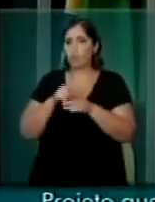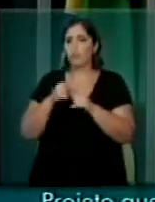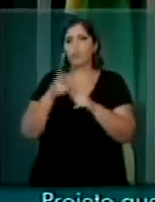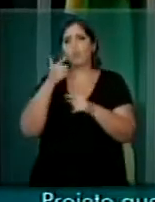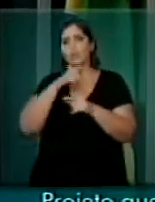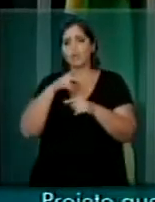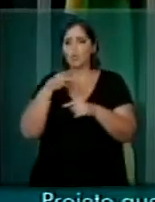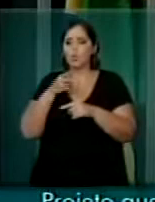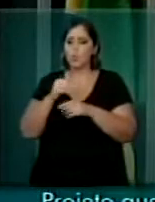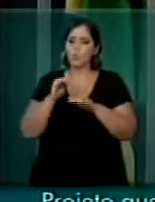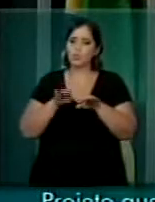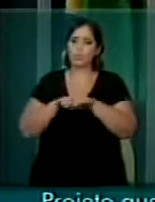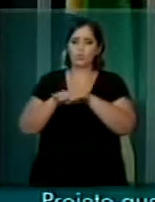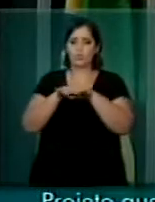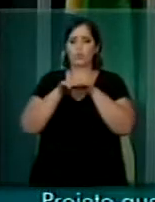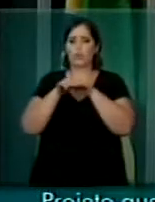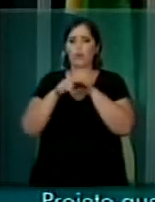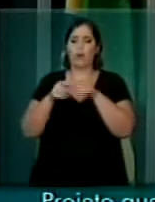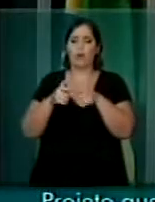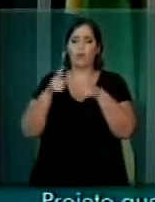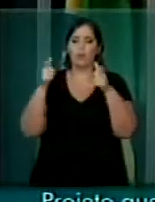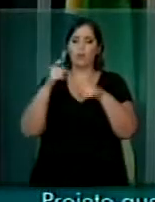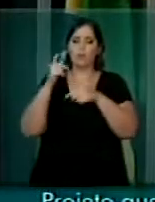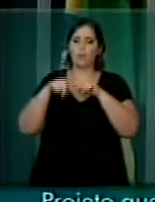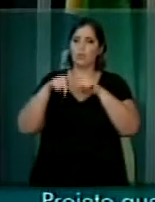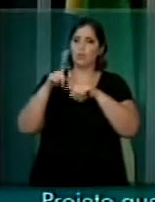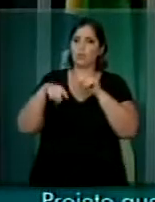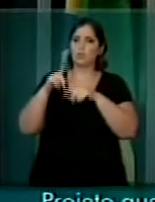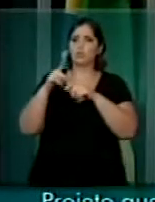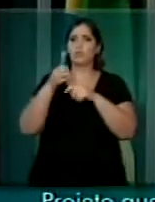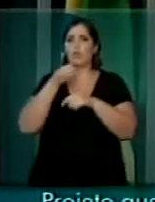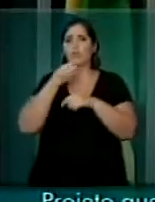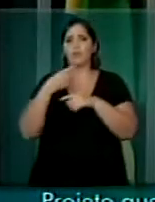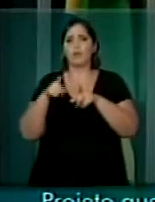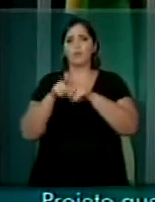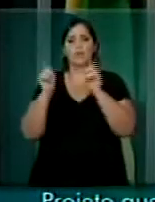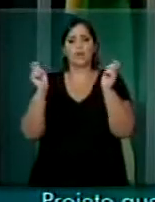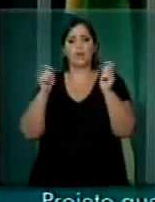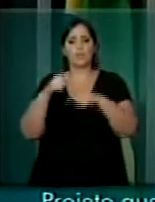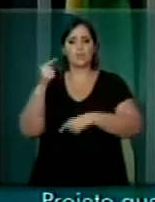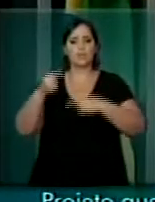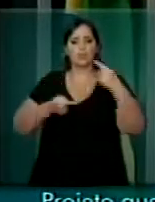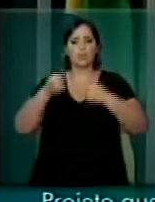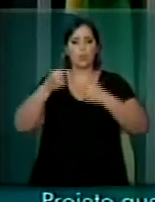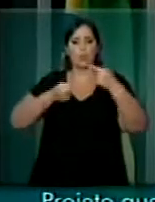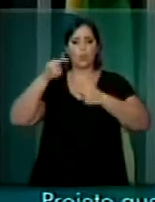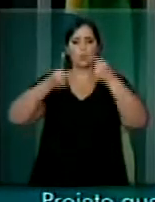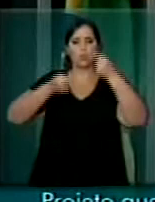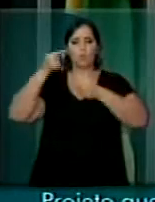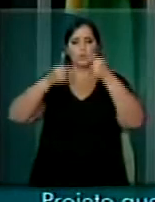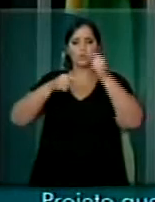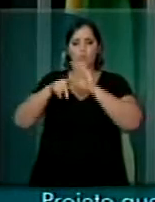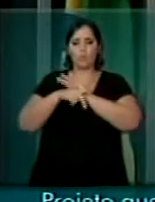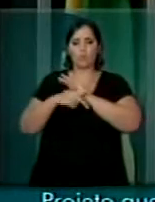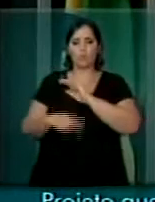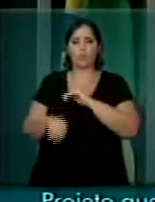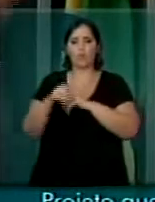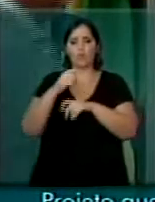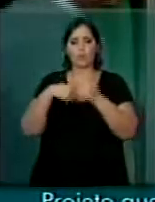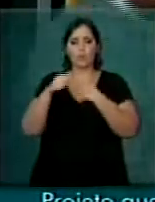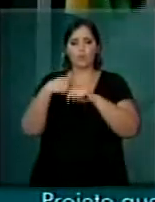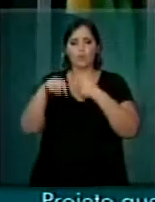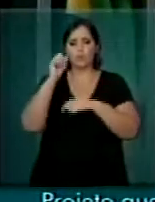mantenha essa elevação da produtividade, da qualidade e da capacidade de competição da economia brasileira.